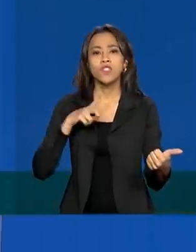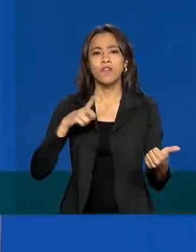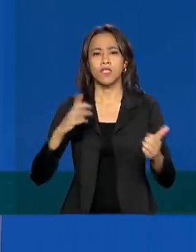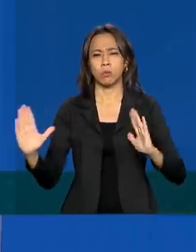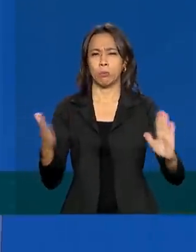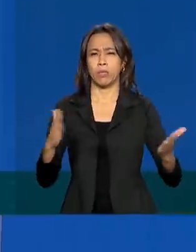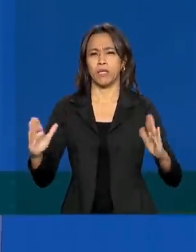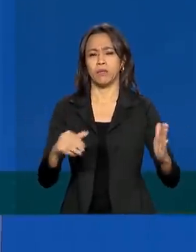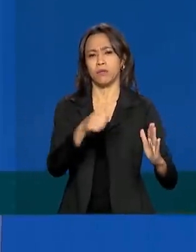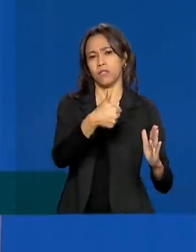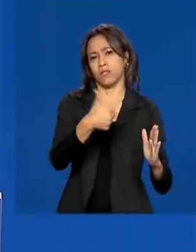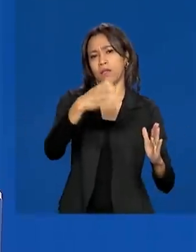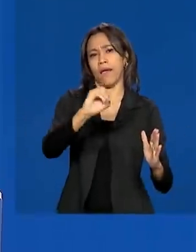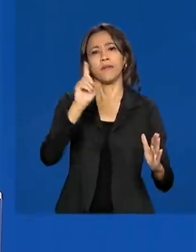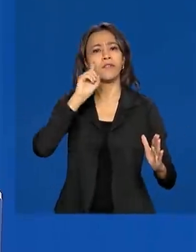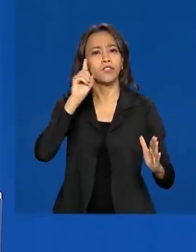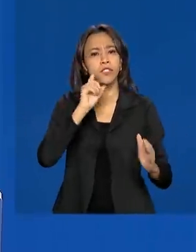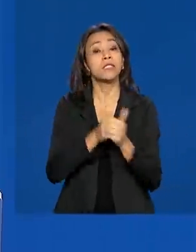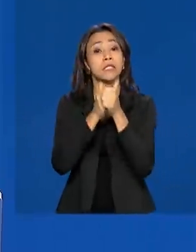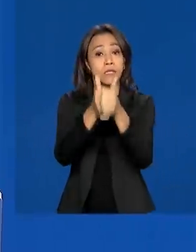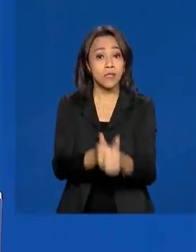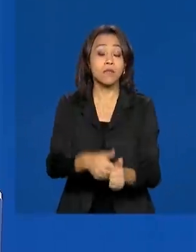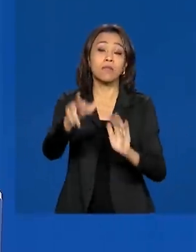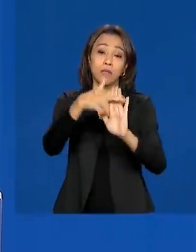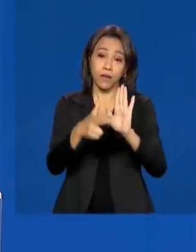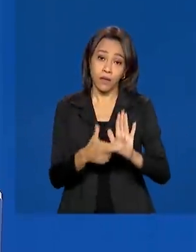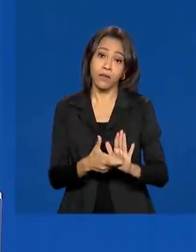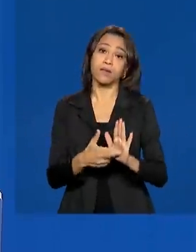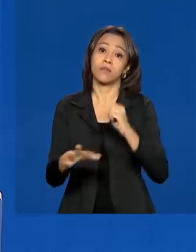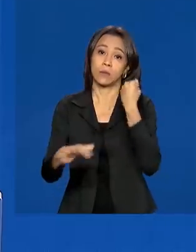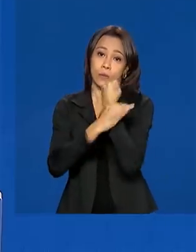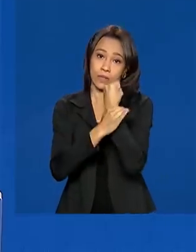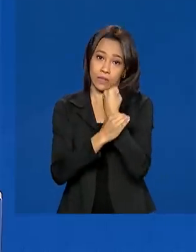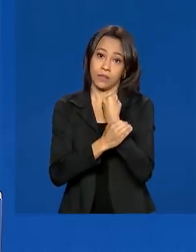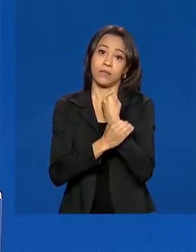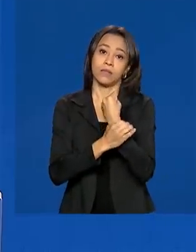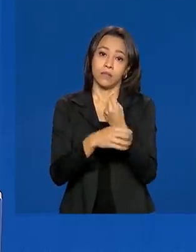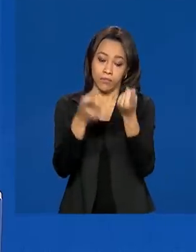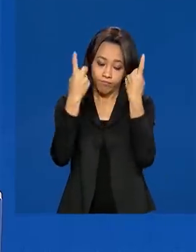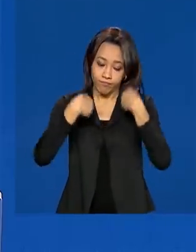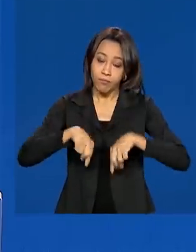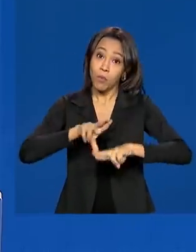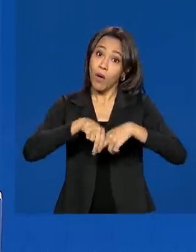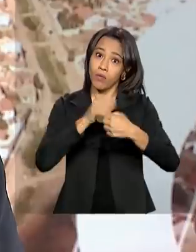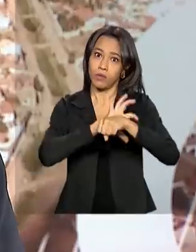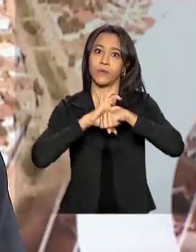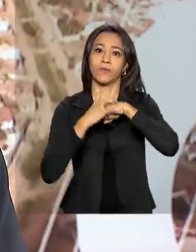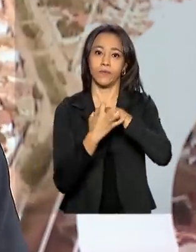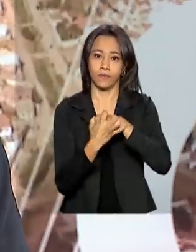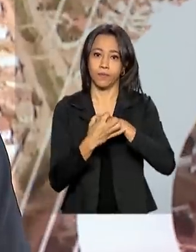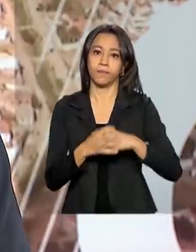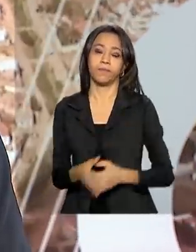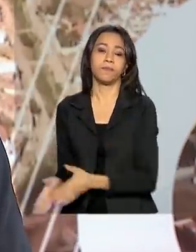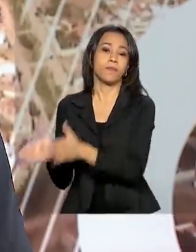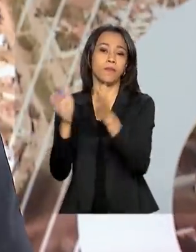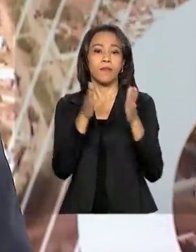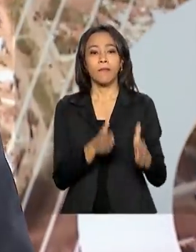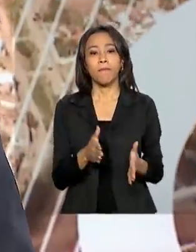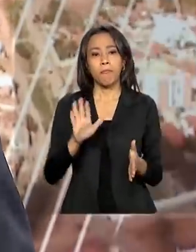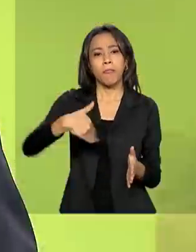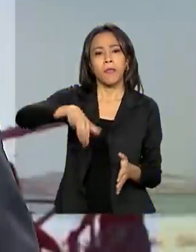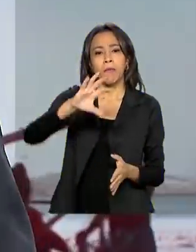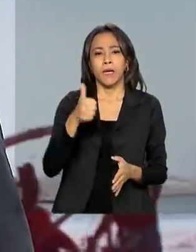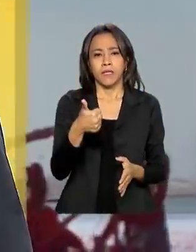de 10 dias, cumprindo todo o protocolo de segurança por conta do Covid. Mais de